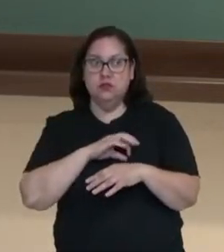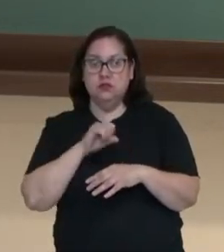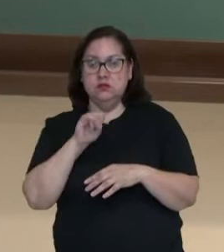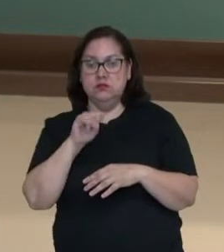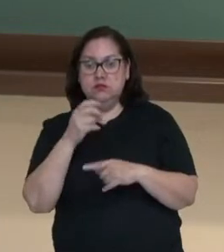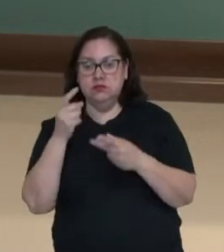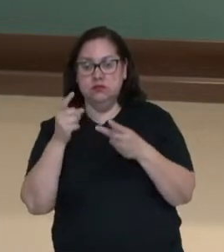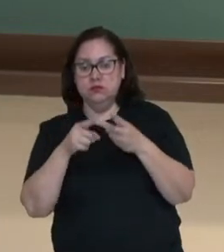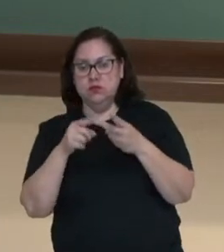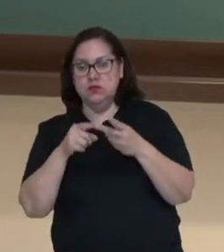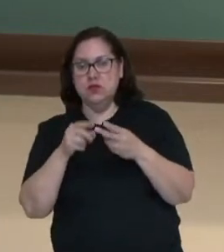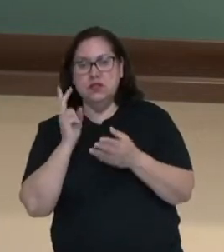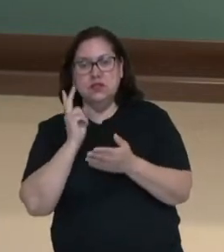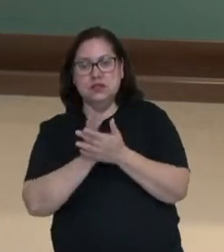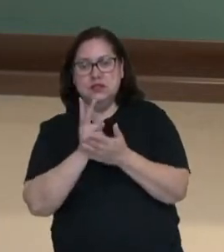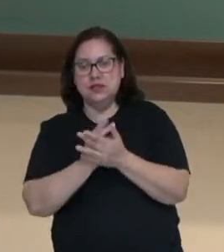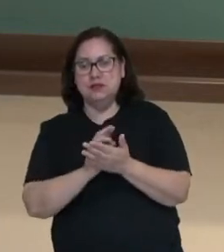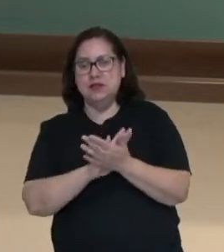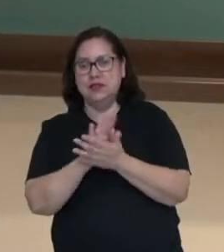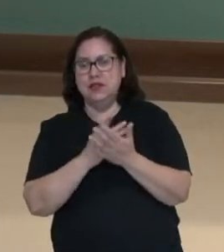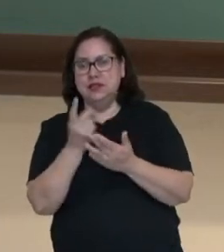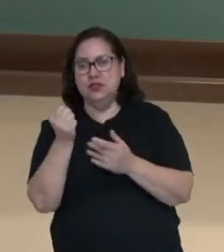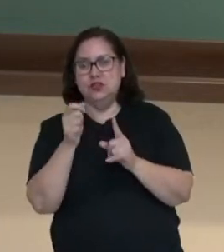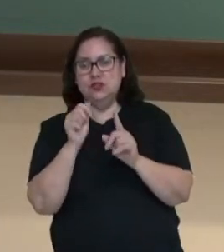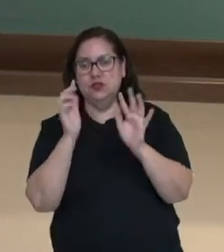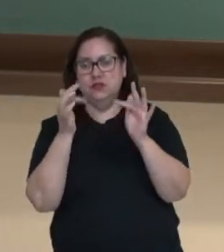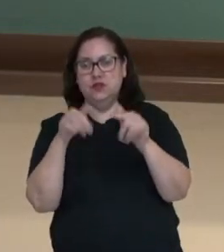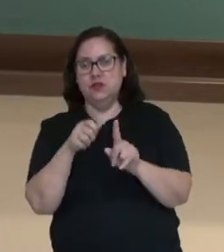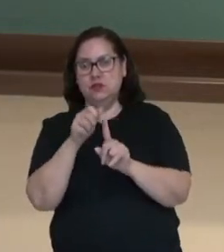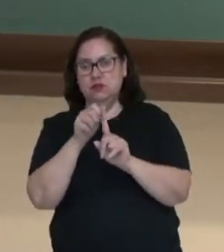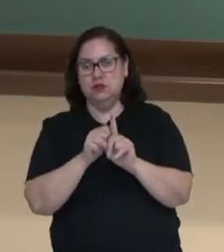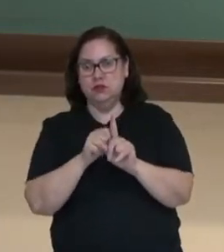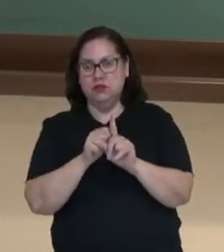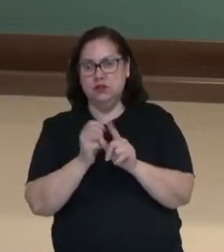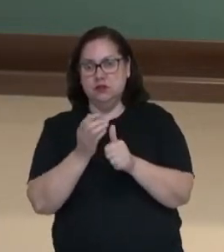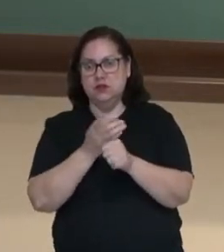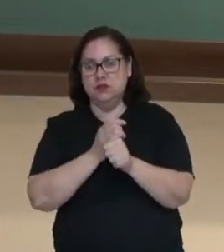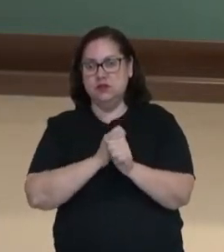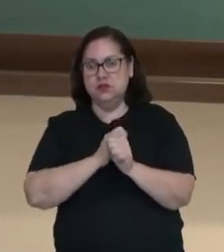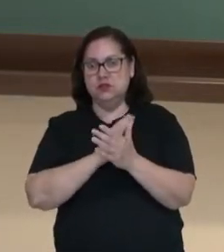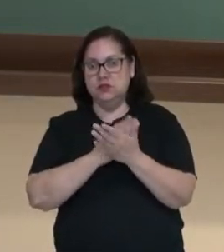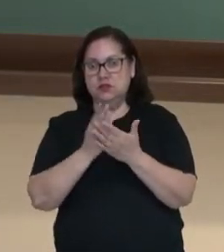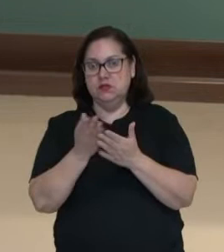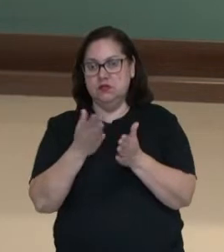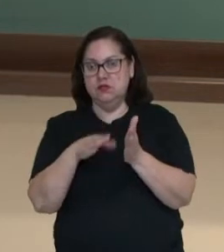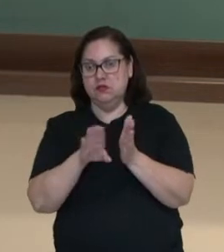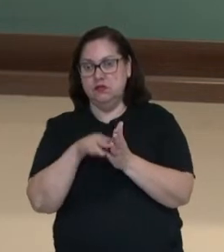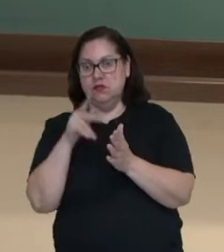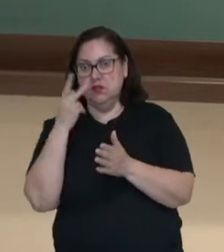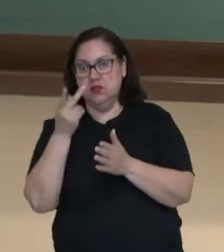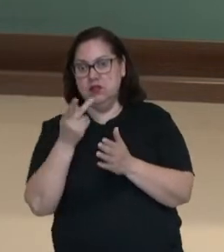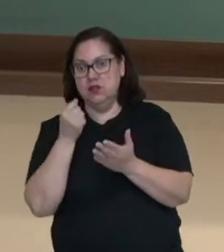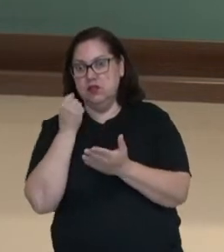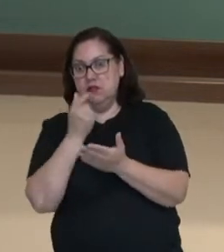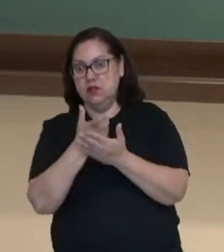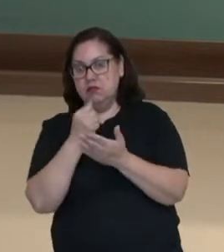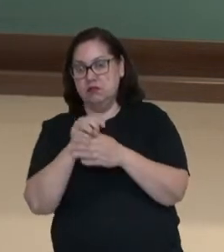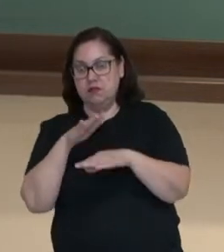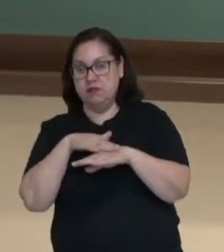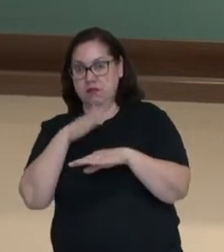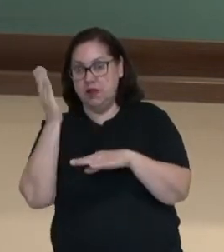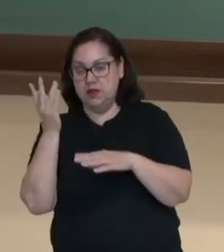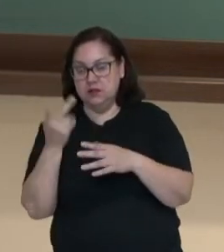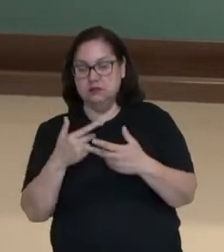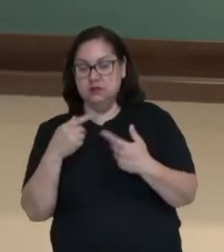Seguinte, por que ele está sempre sem dinheiro no final do mês e está começando a ter dívidas? Volto a dizer, ele está gastando talvez em